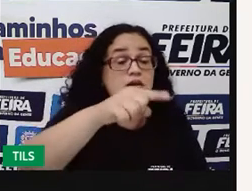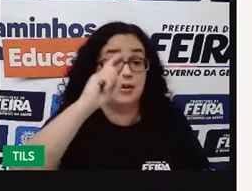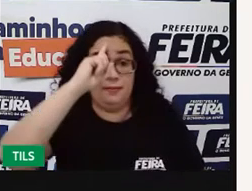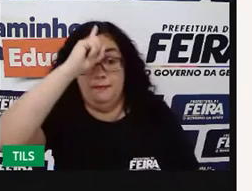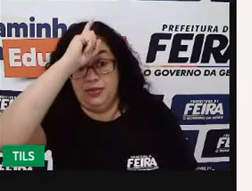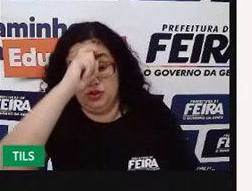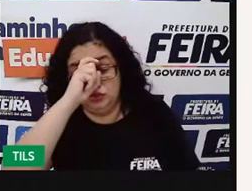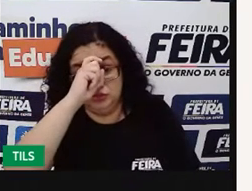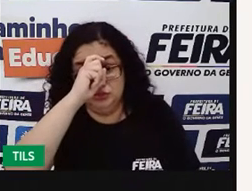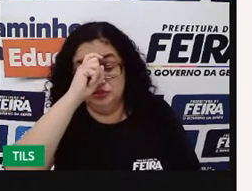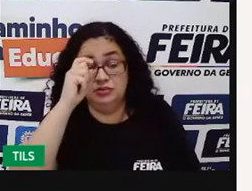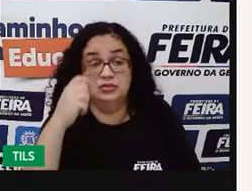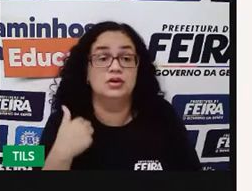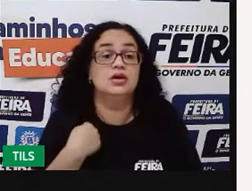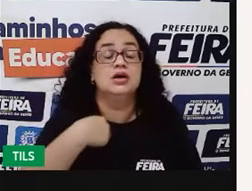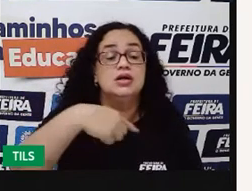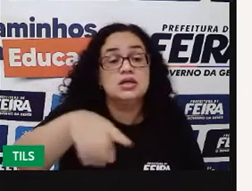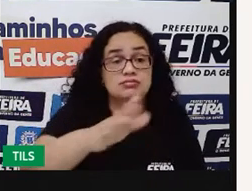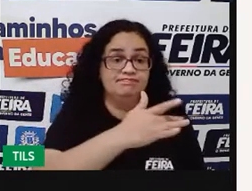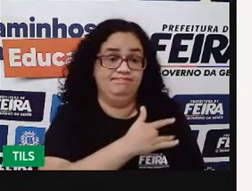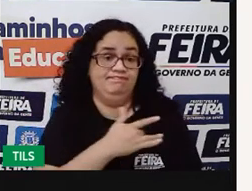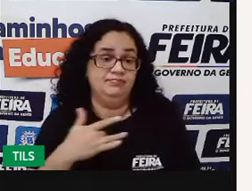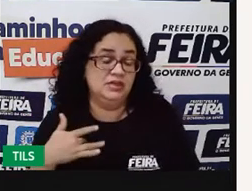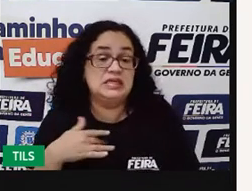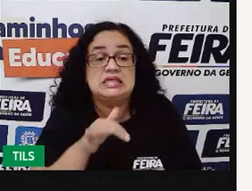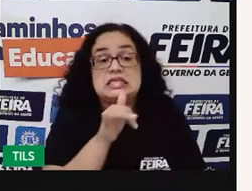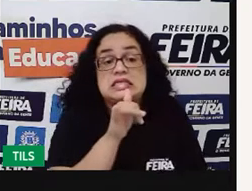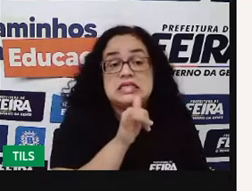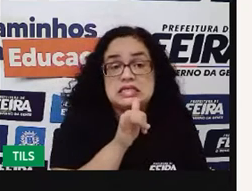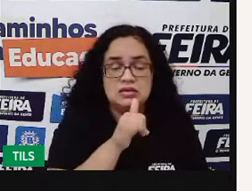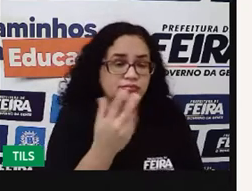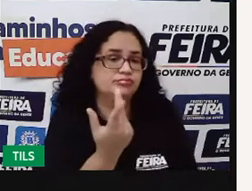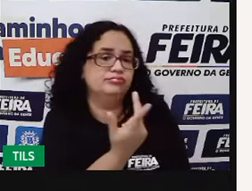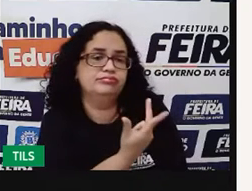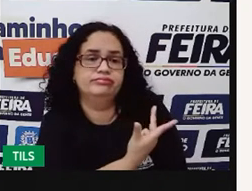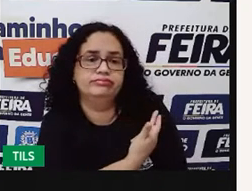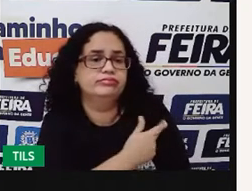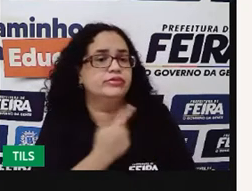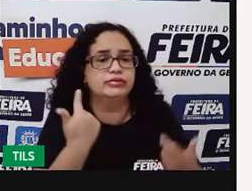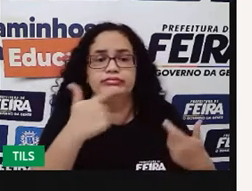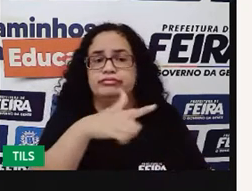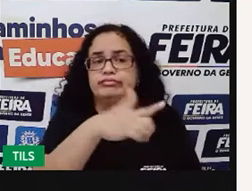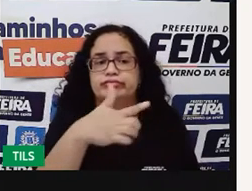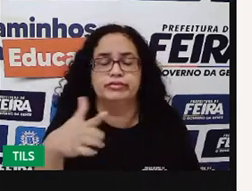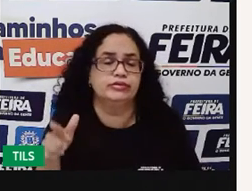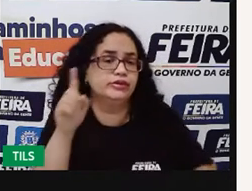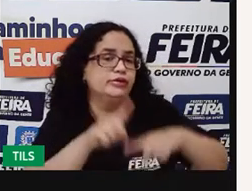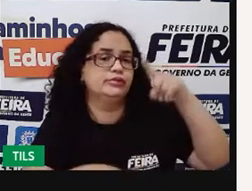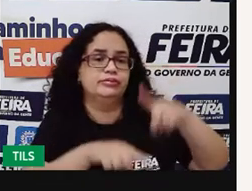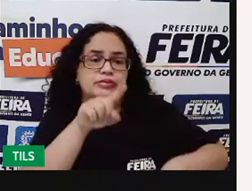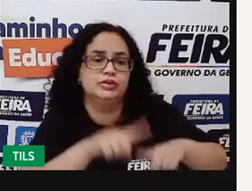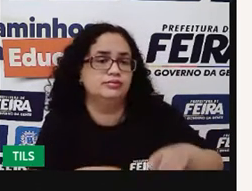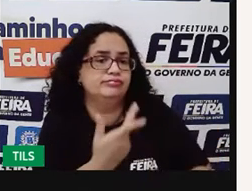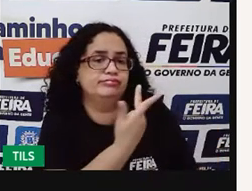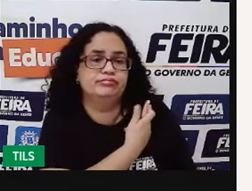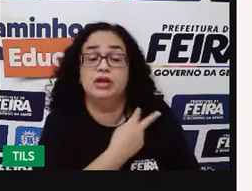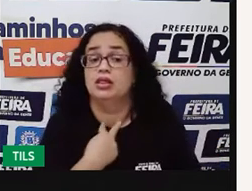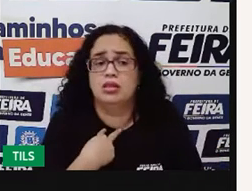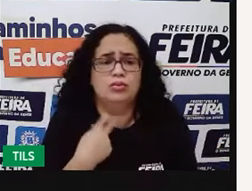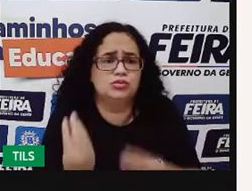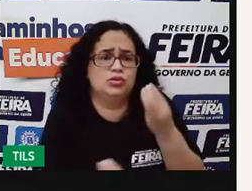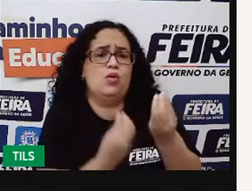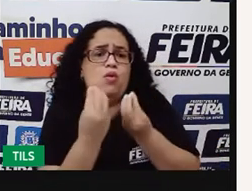hospital, ir no posto de saúde, por exemplo, me vacinar, se não tem vacina lá, eu não posso me vacinar.